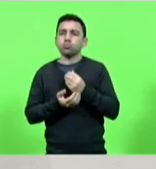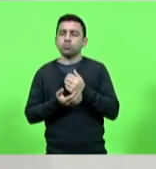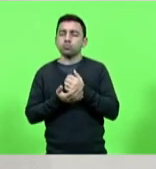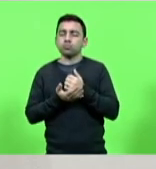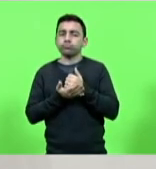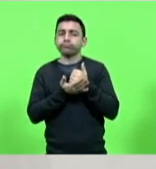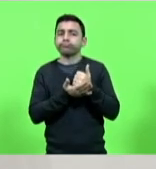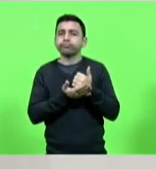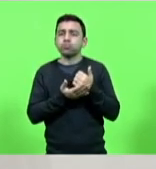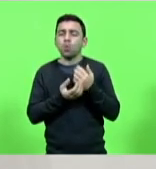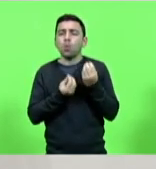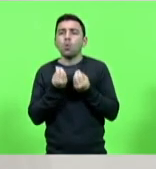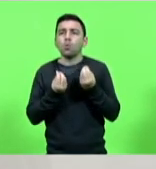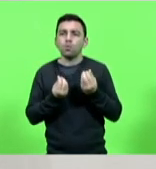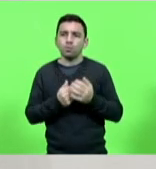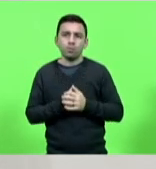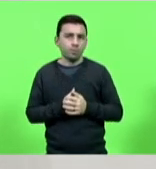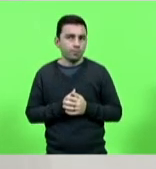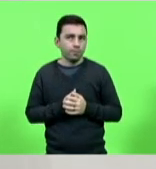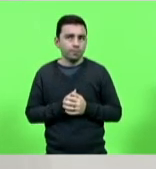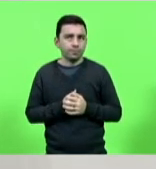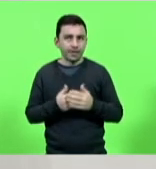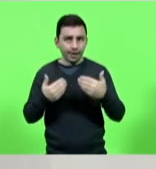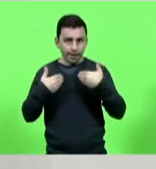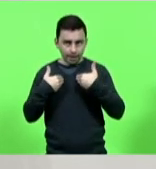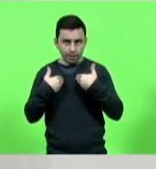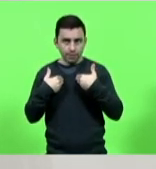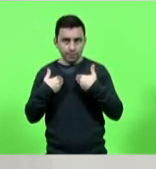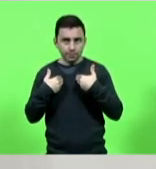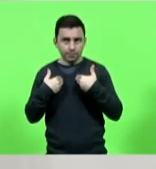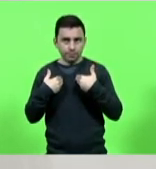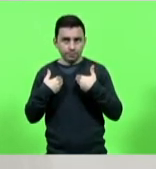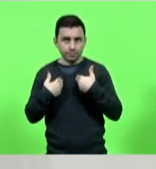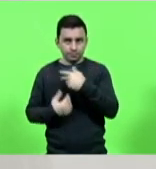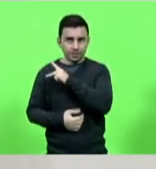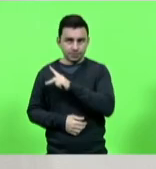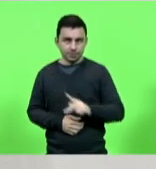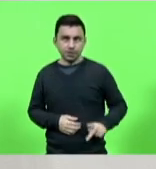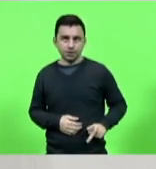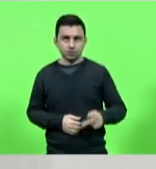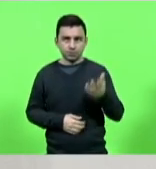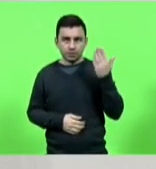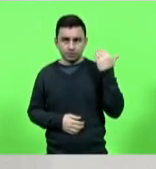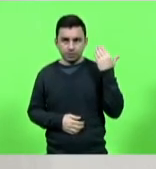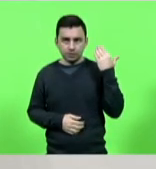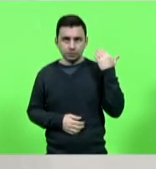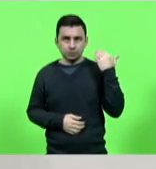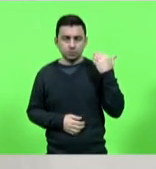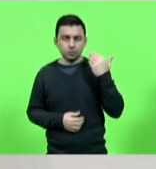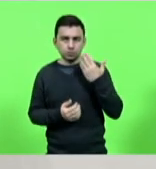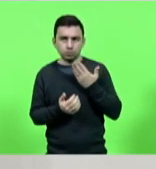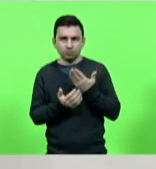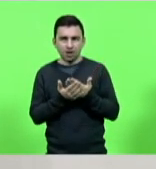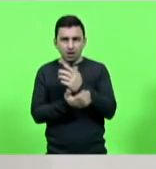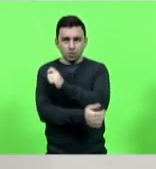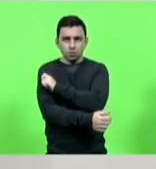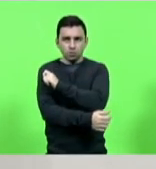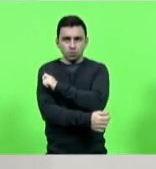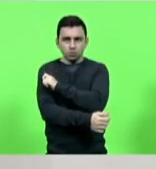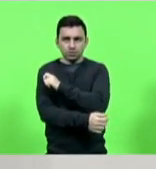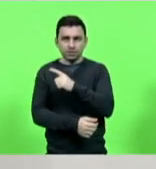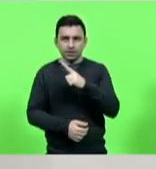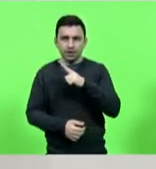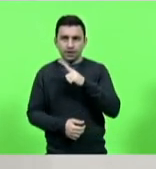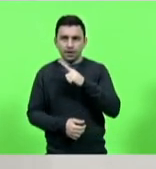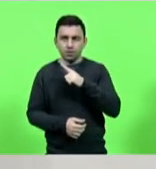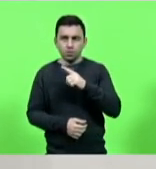mesmo, quando fui presidente do Diretório Central dos Estudantes, tinha um rapaz que me